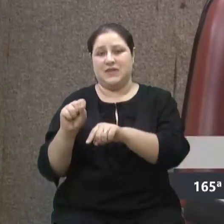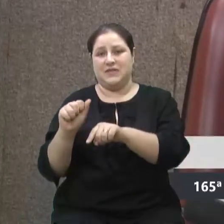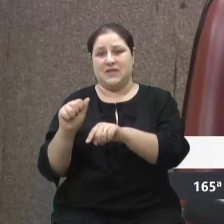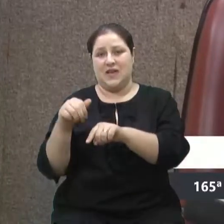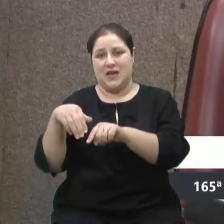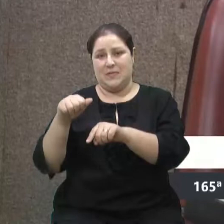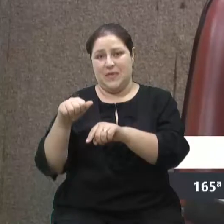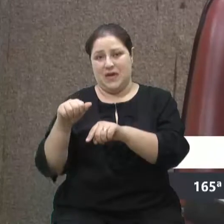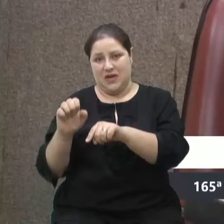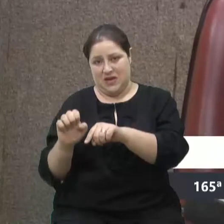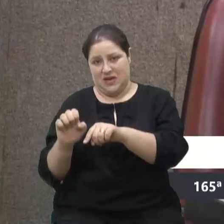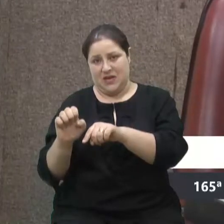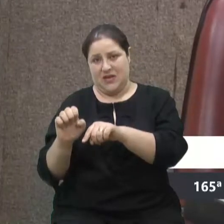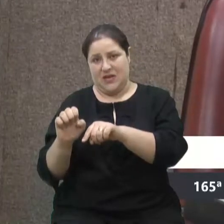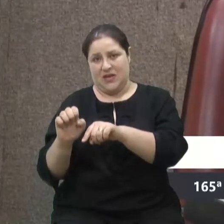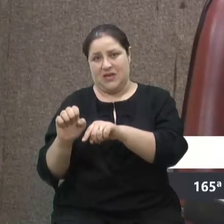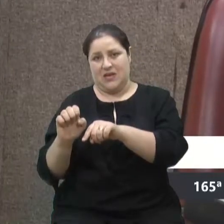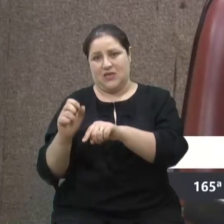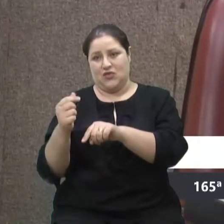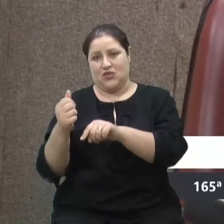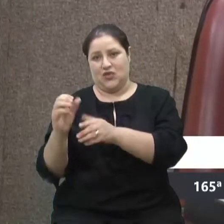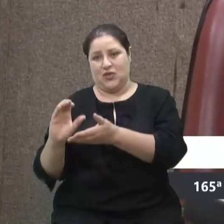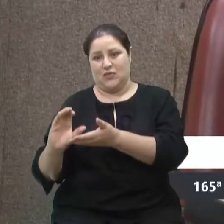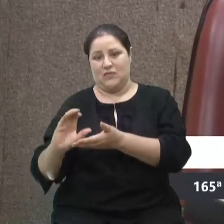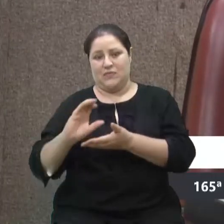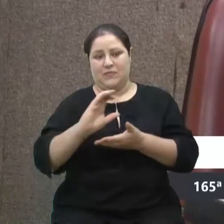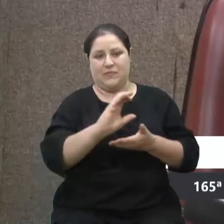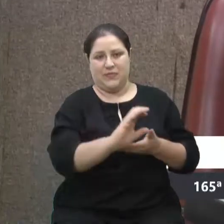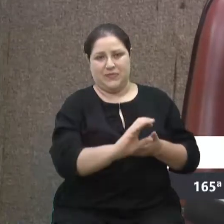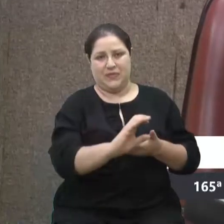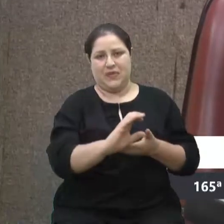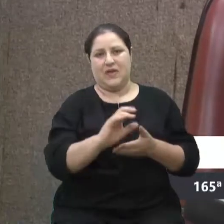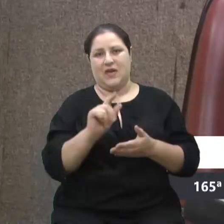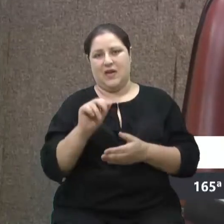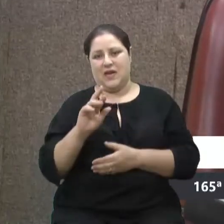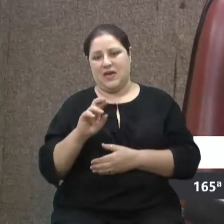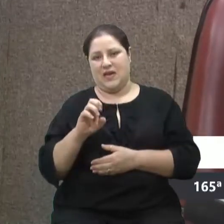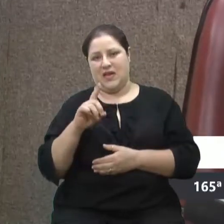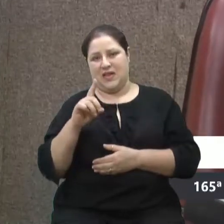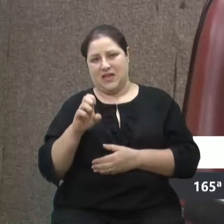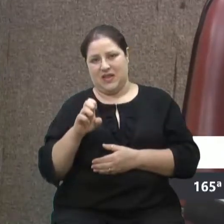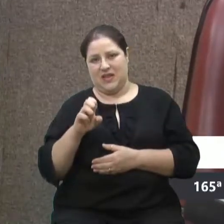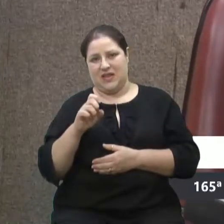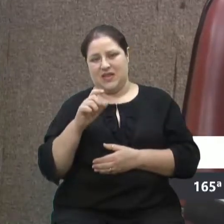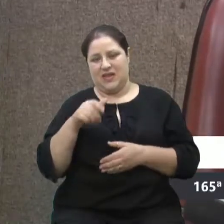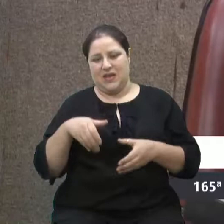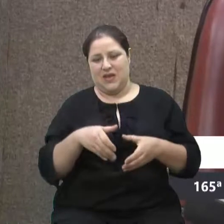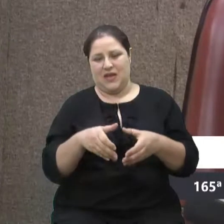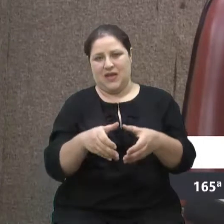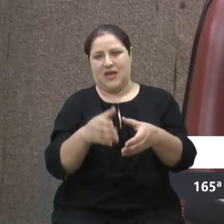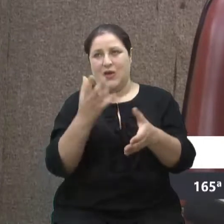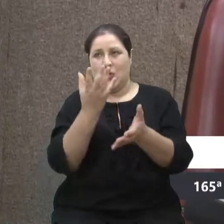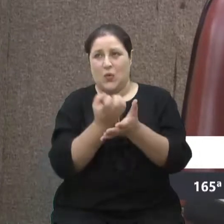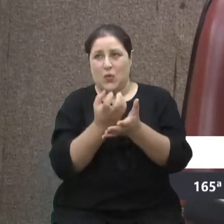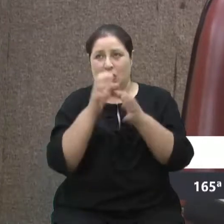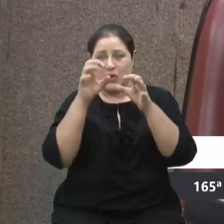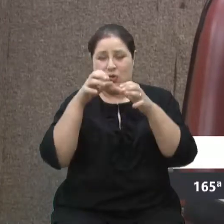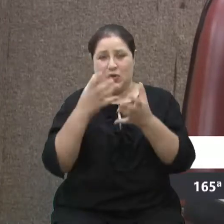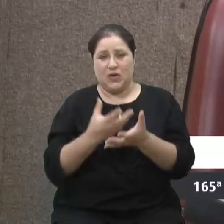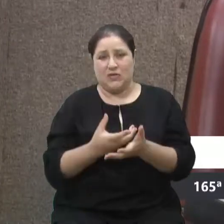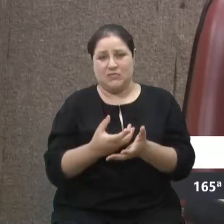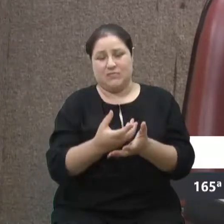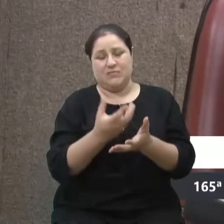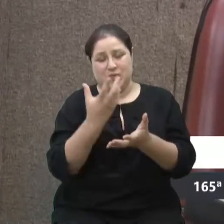na cidade, que ele não paga nada. Isso aí daria mais uns 6 milhões ou 8 milhões de reais para a Secretaria de Obras, porque a gente gasta comprando